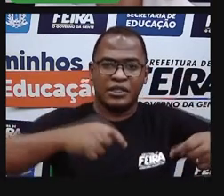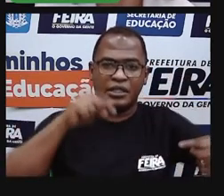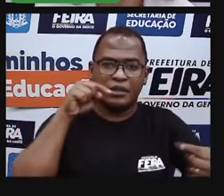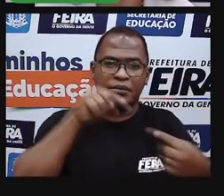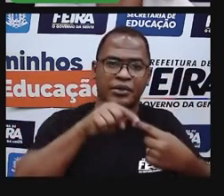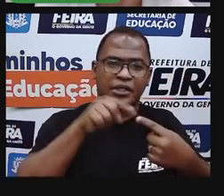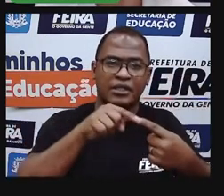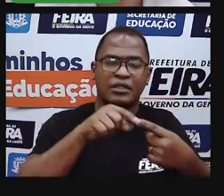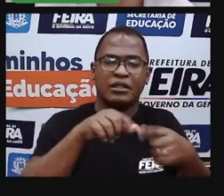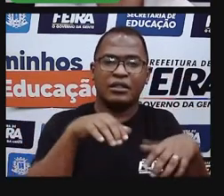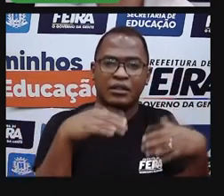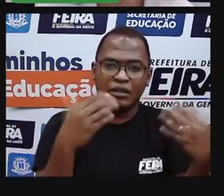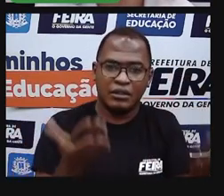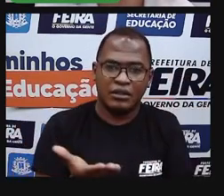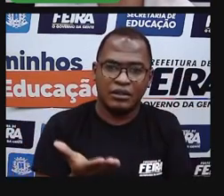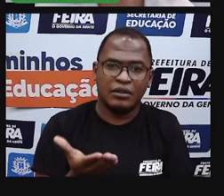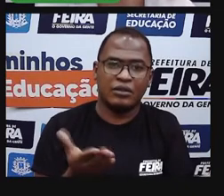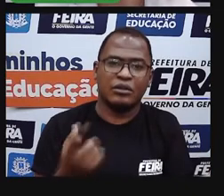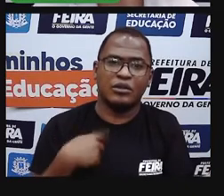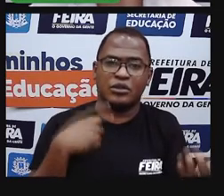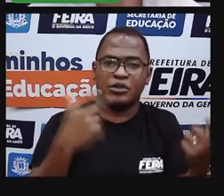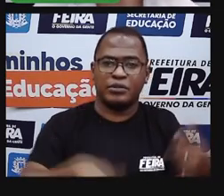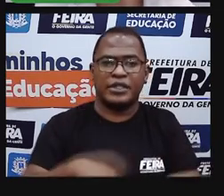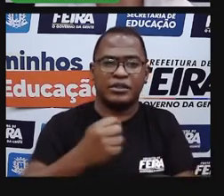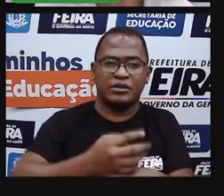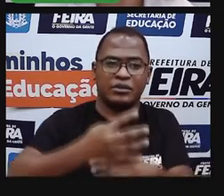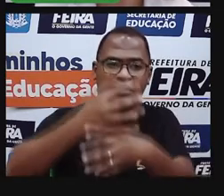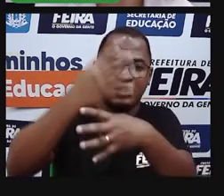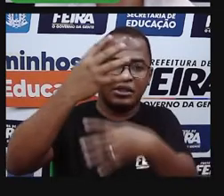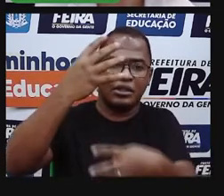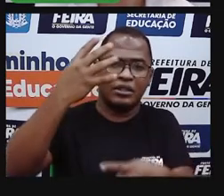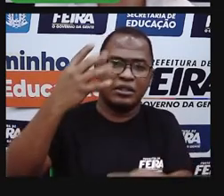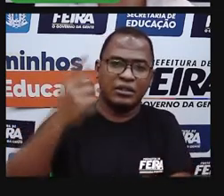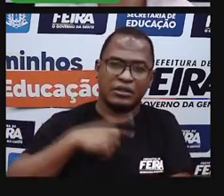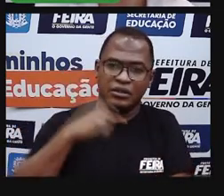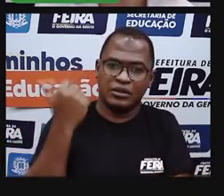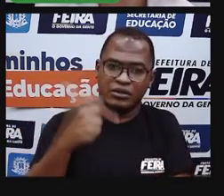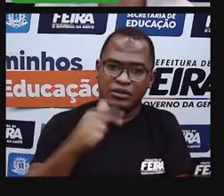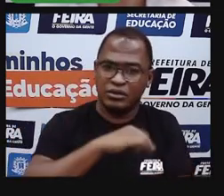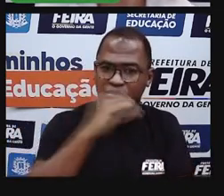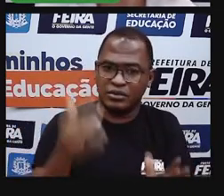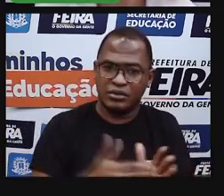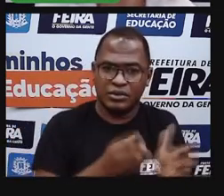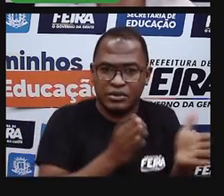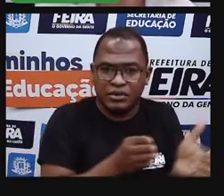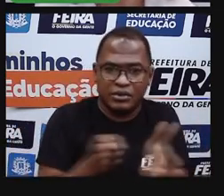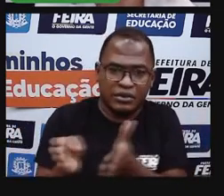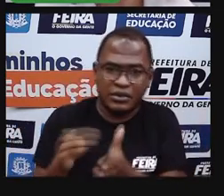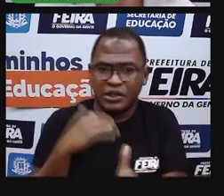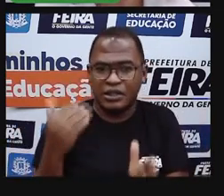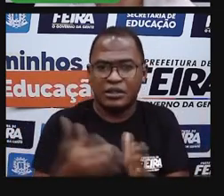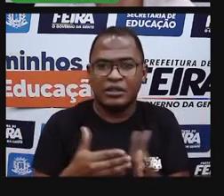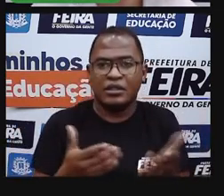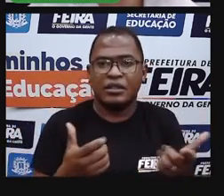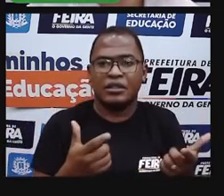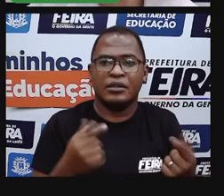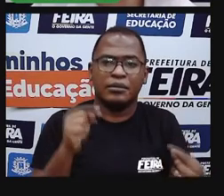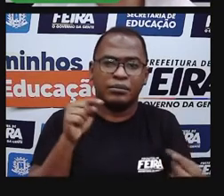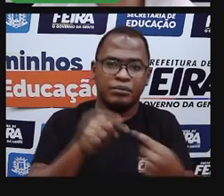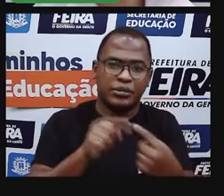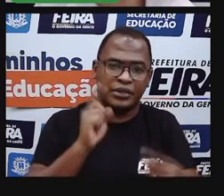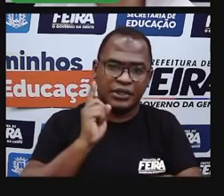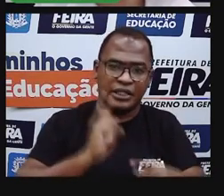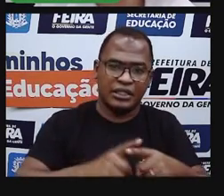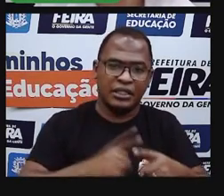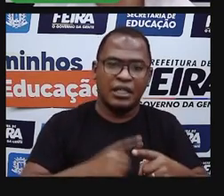aquele lugar nesse aspecto, né, do financeiro. Nós temos bairros que a gente pode ver que é um bairro que representa na